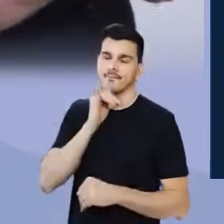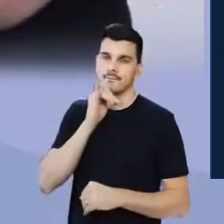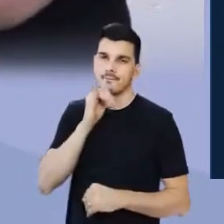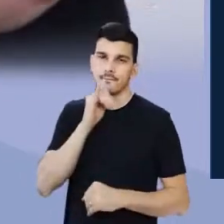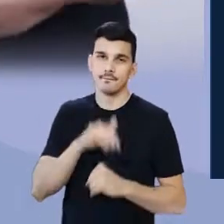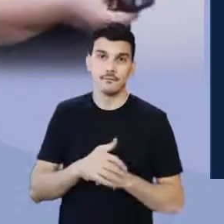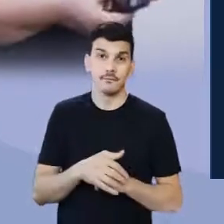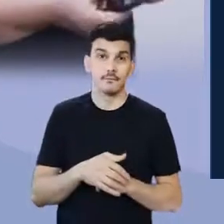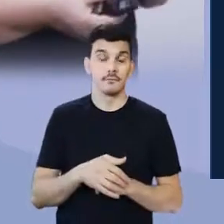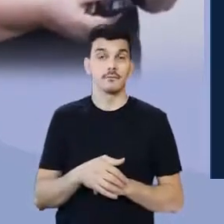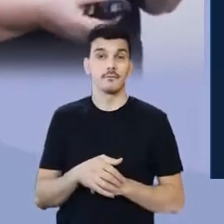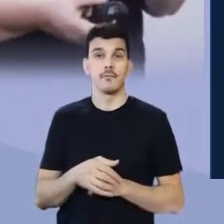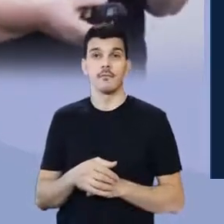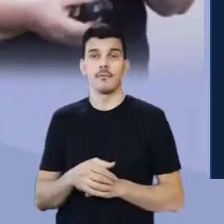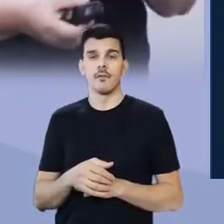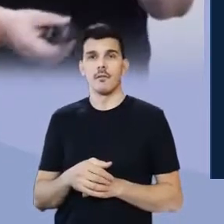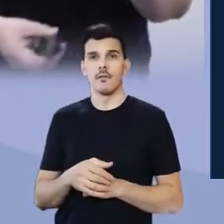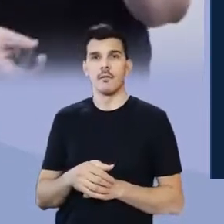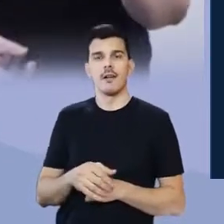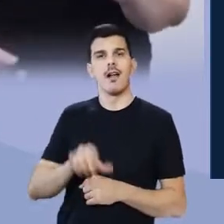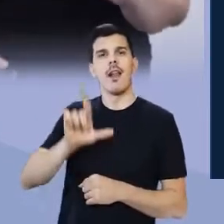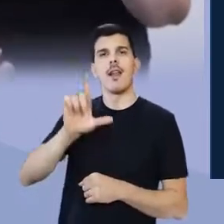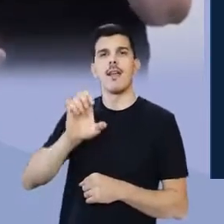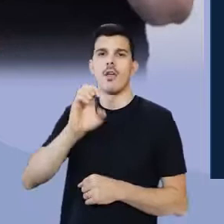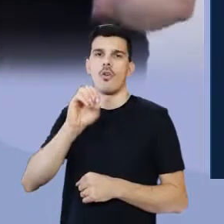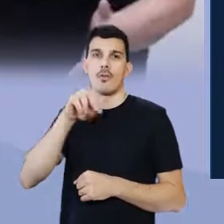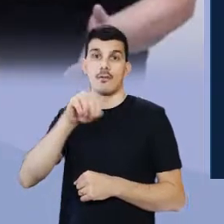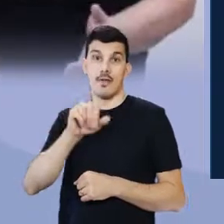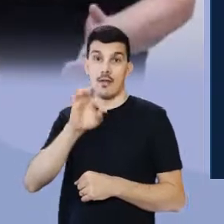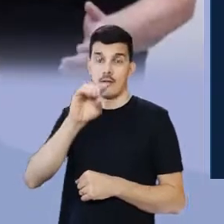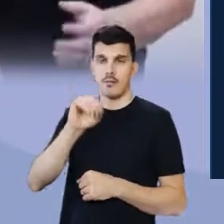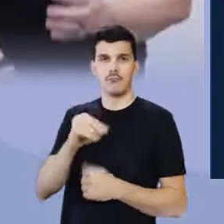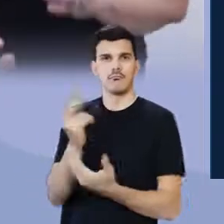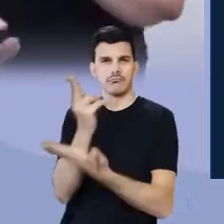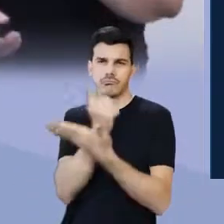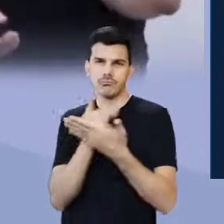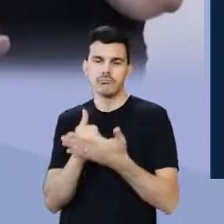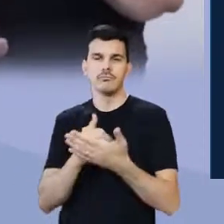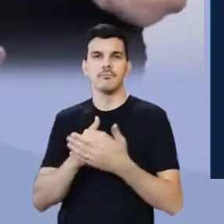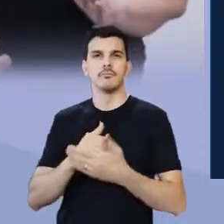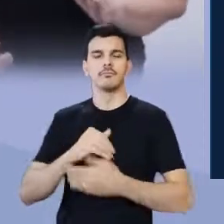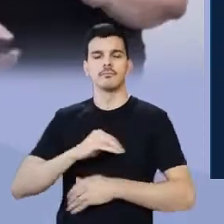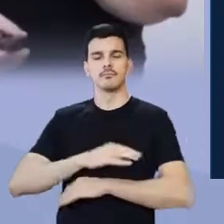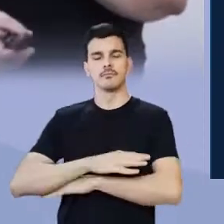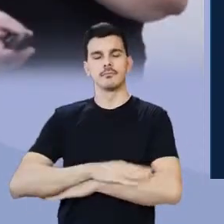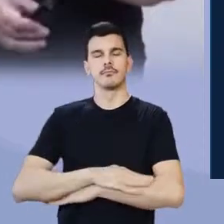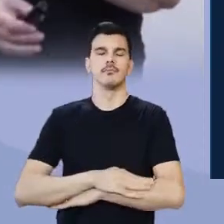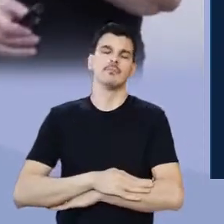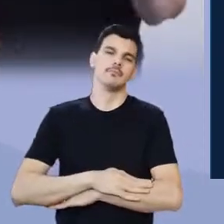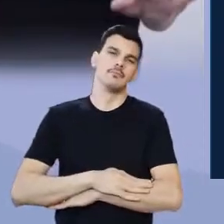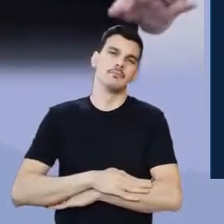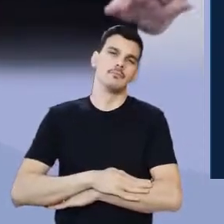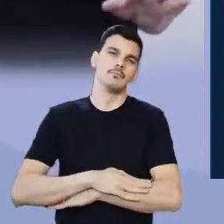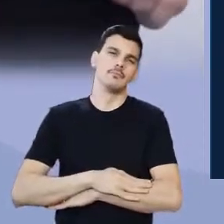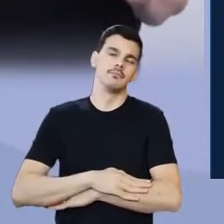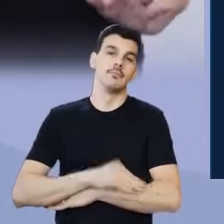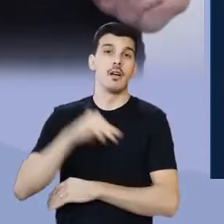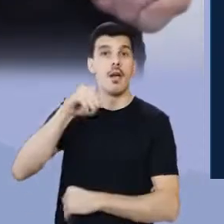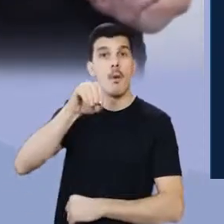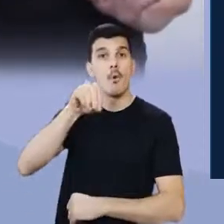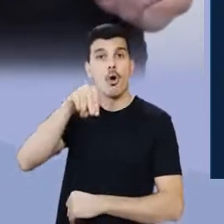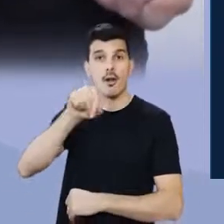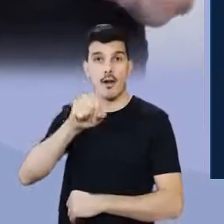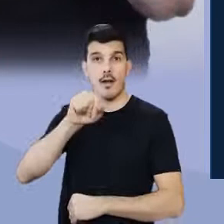pega uma obra do Leonardo da Vinci, vamos imaginar Mona Lisa, uma obra muito querida que todas as pessoas